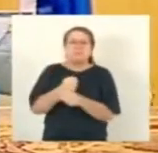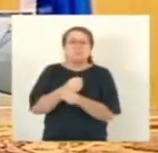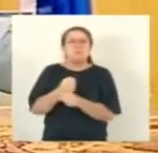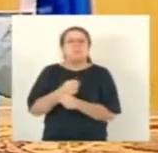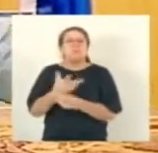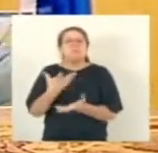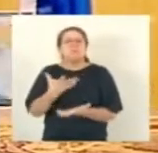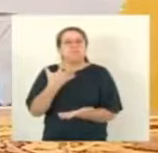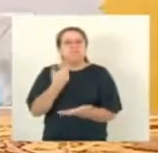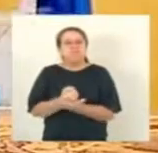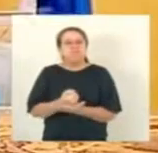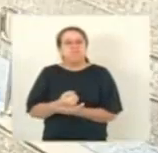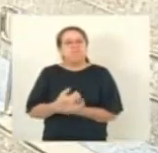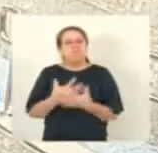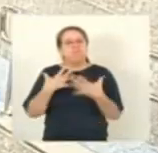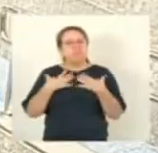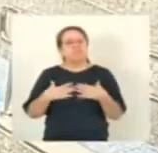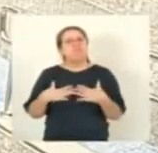Muito obrigado, senhor presidente.